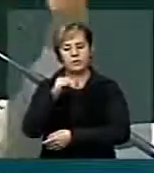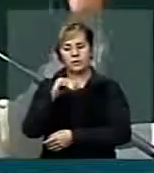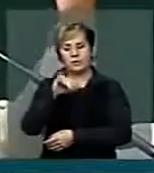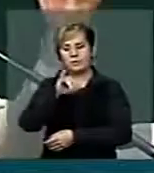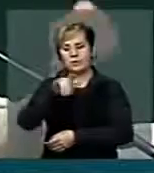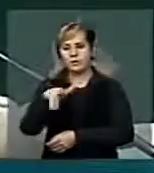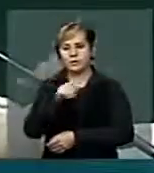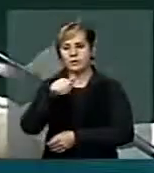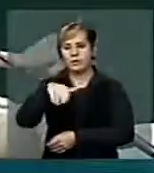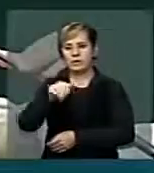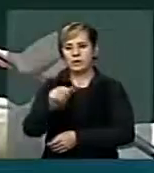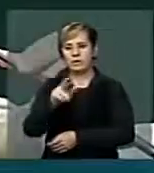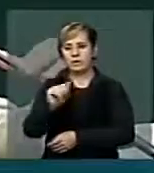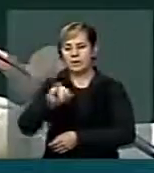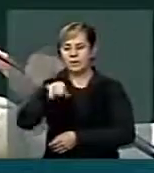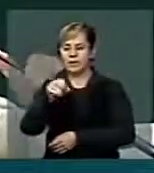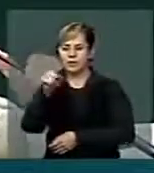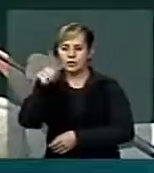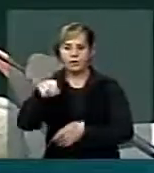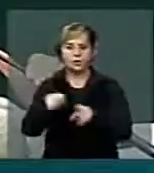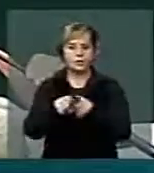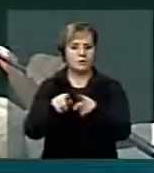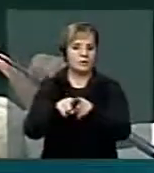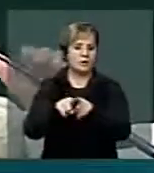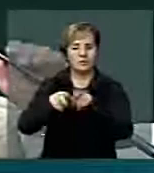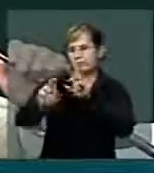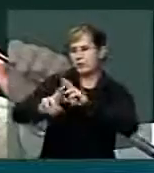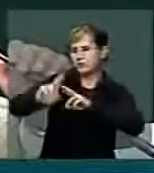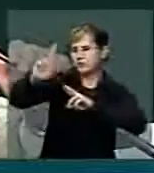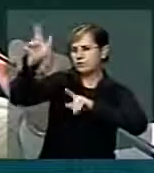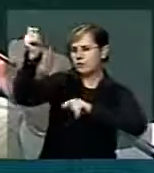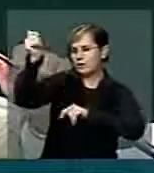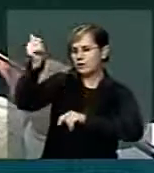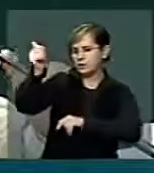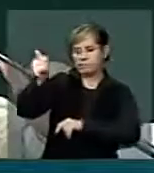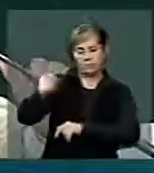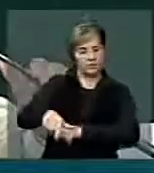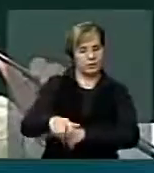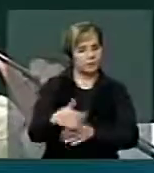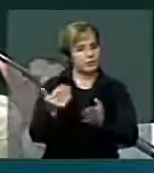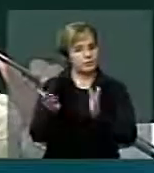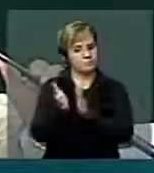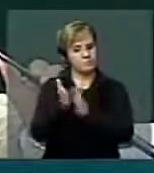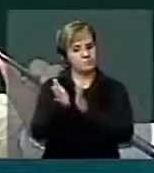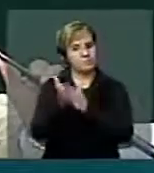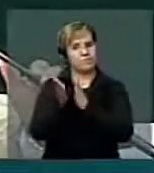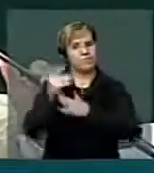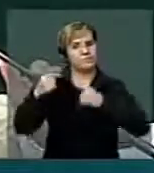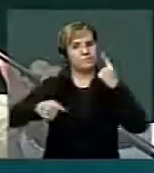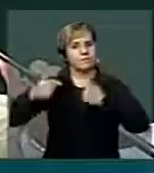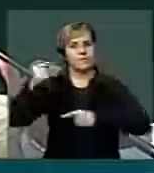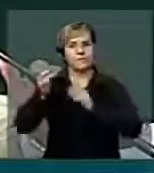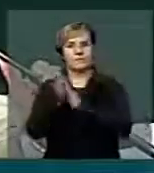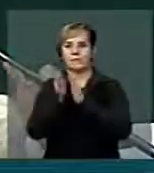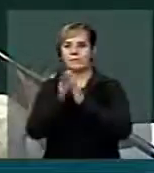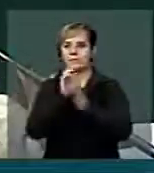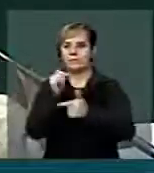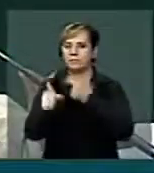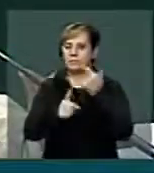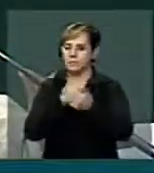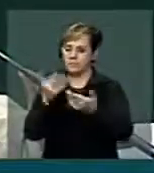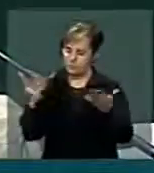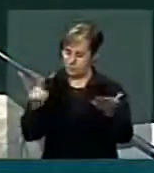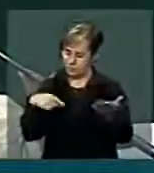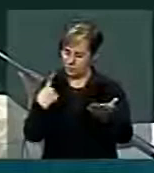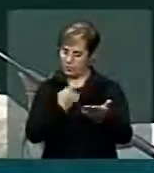humano, o quanto a gente precisa qualificar. Então parabéns pelo debate, parabéns pelas ações e que a gente cada vez